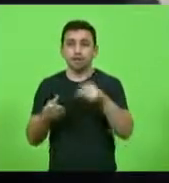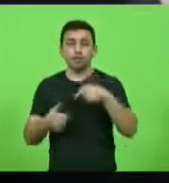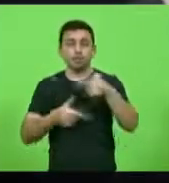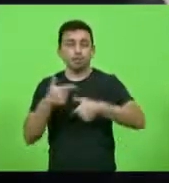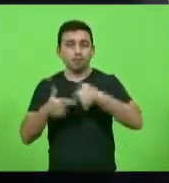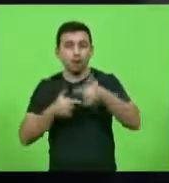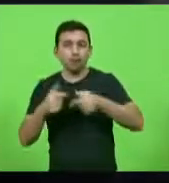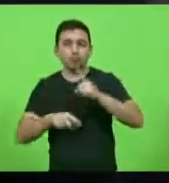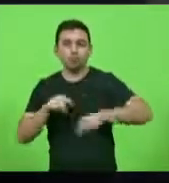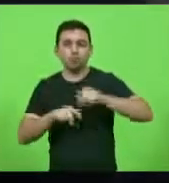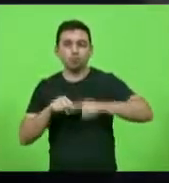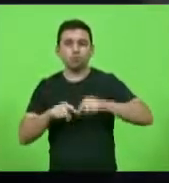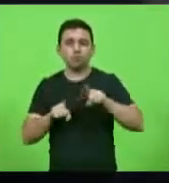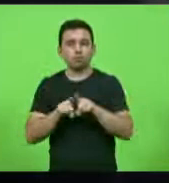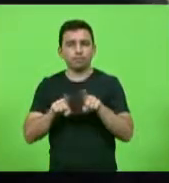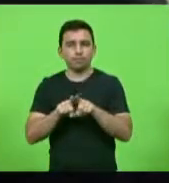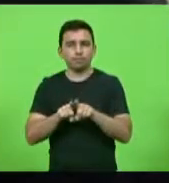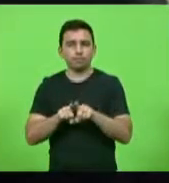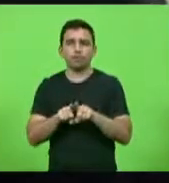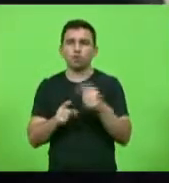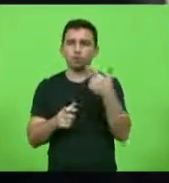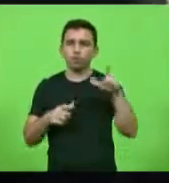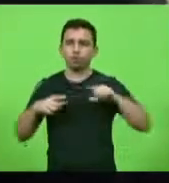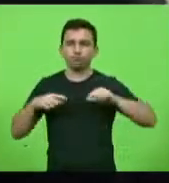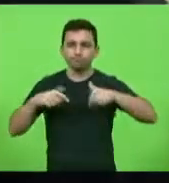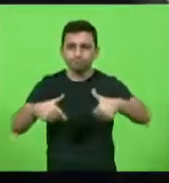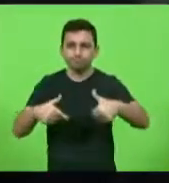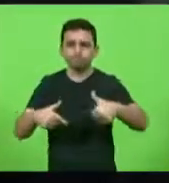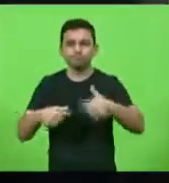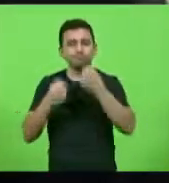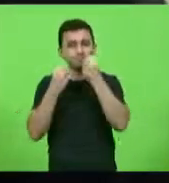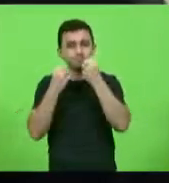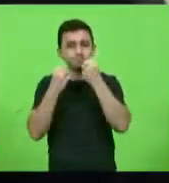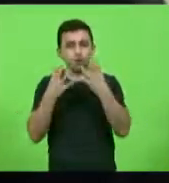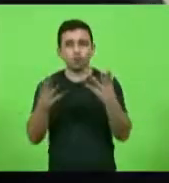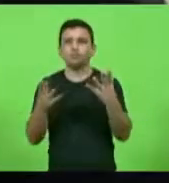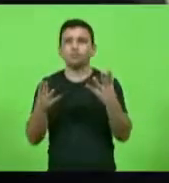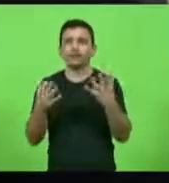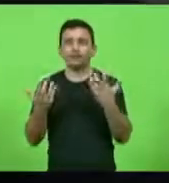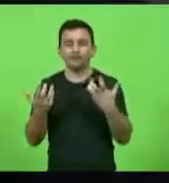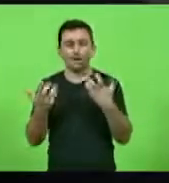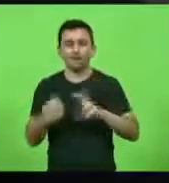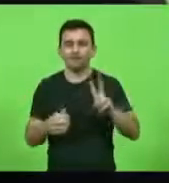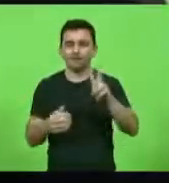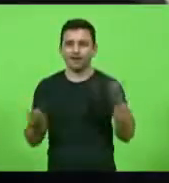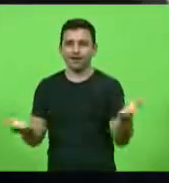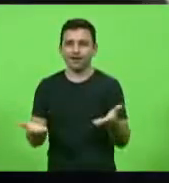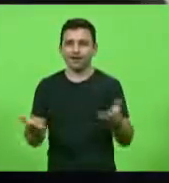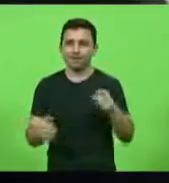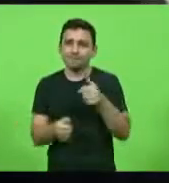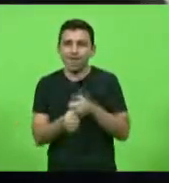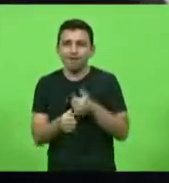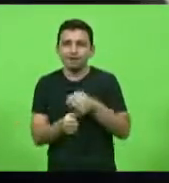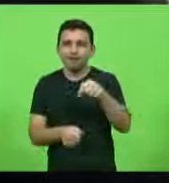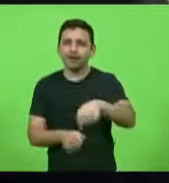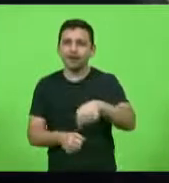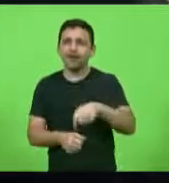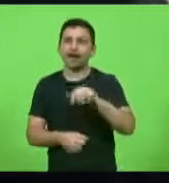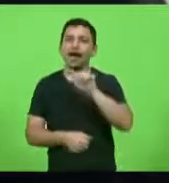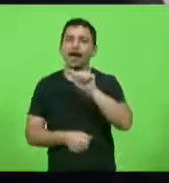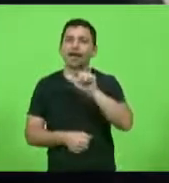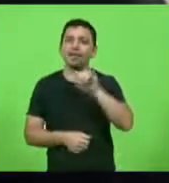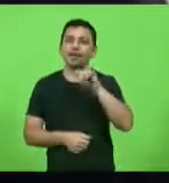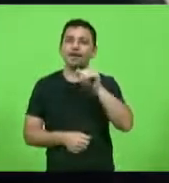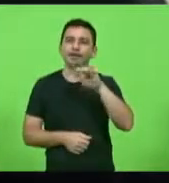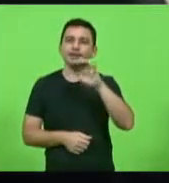produtos outra iniciativa maravilhosa também que quero valorizar aqui está bem perto de nós é o Aliança pela Vida